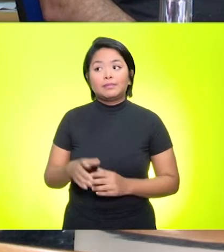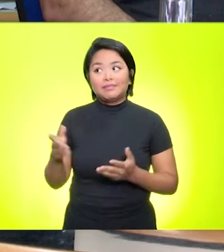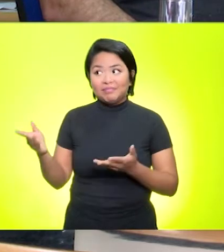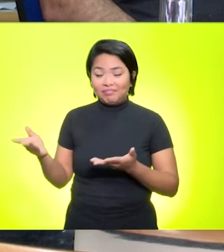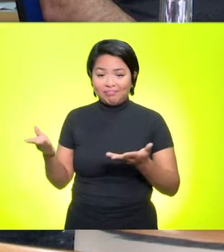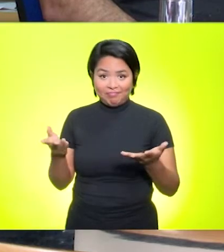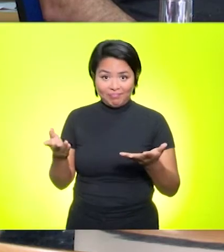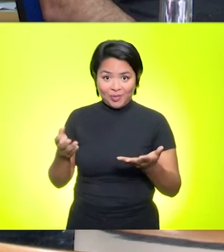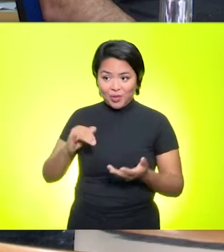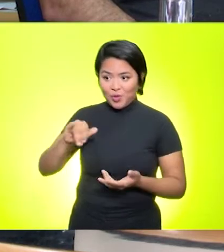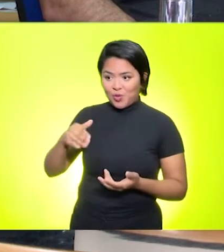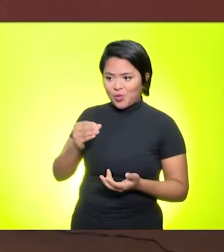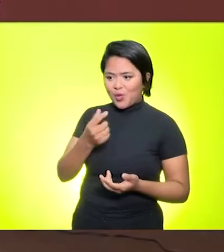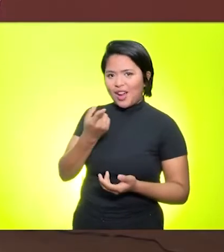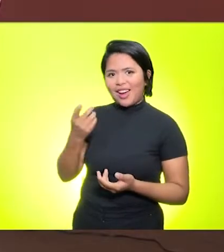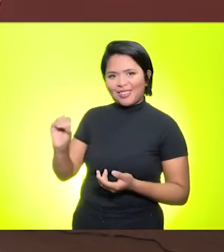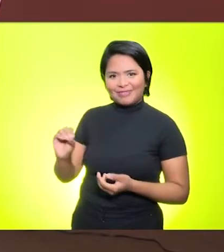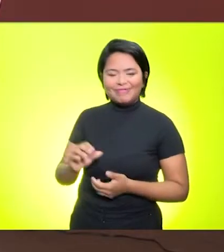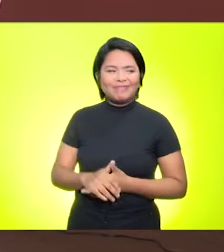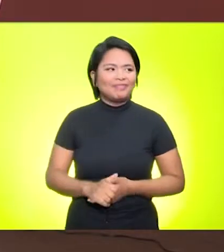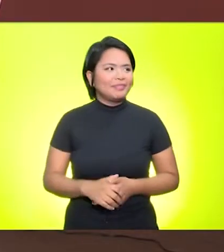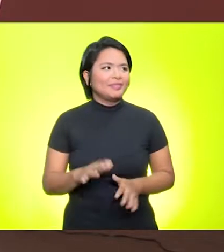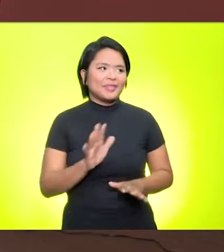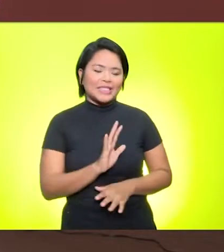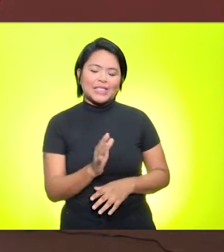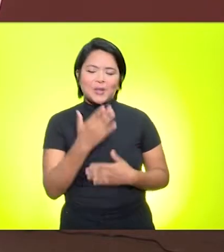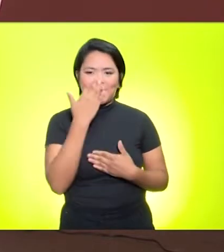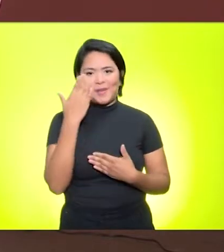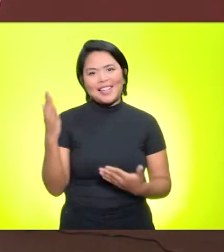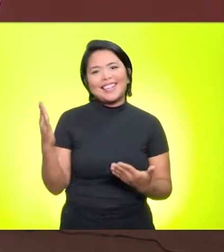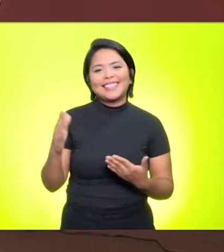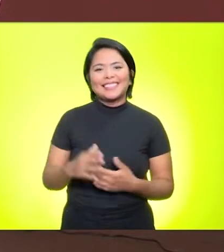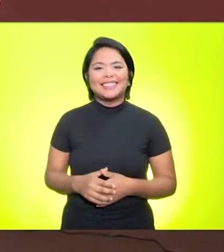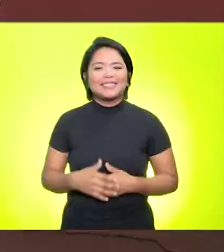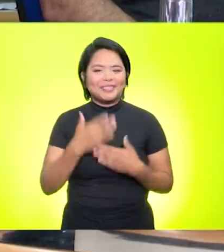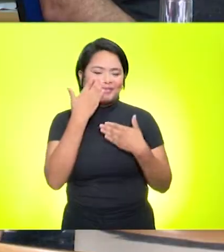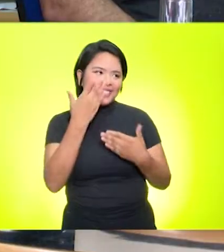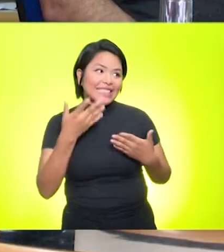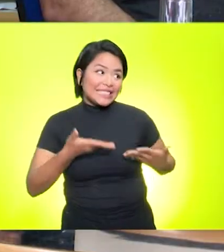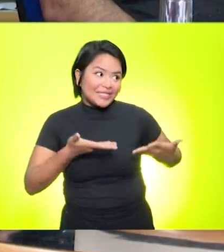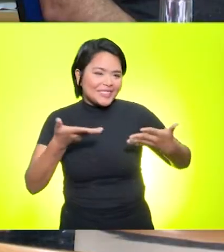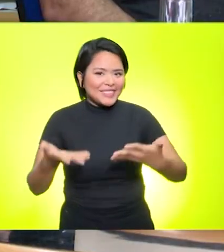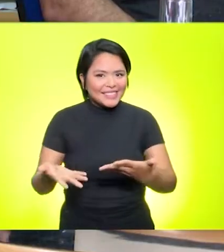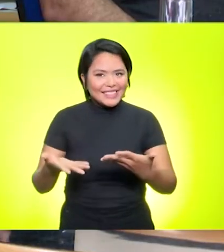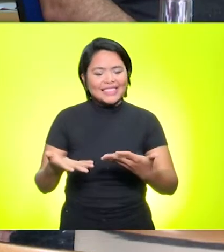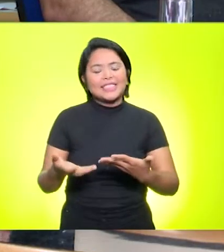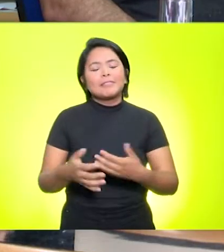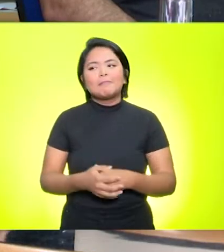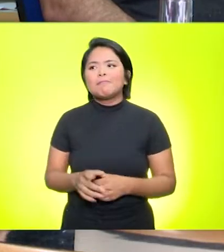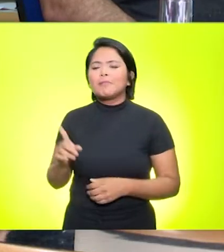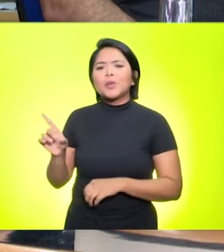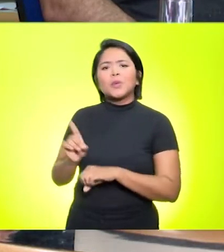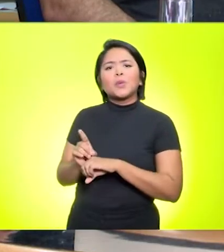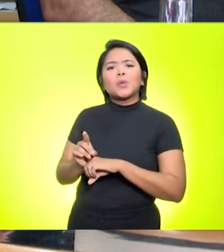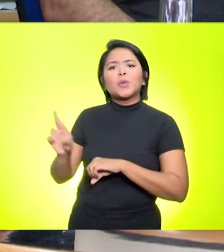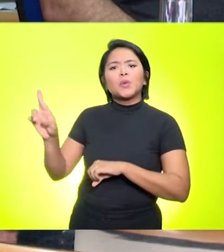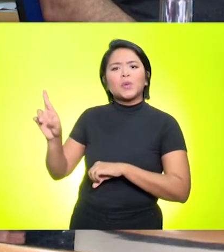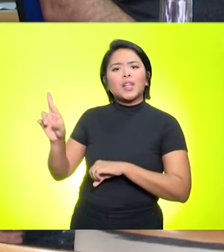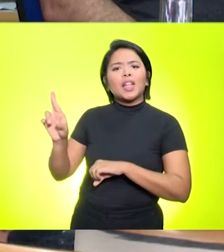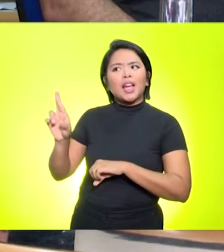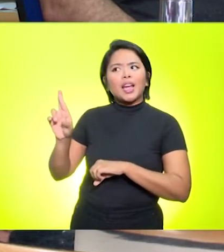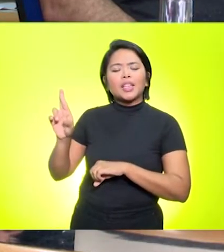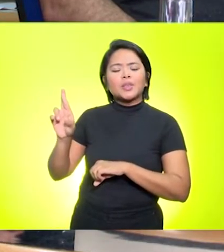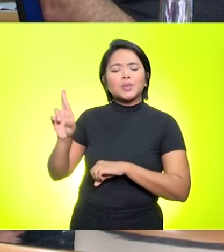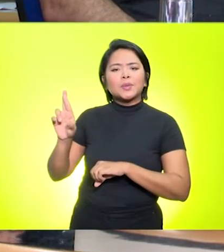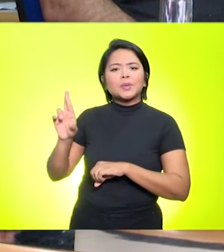João Batista... Olá. Obrigada. Eu que agradeço o convite. O senhor é doutor em Ciências da